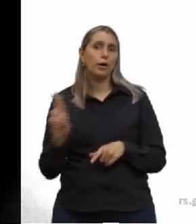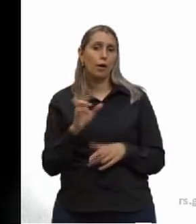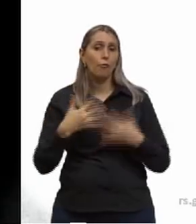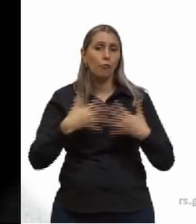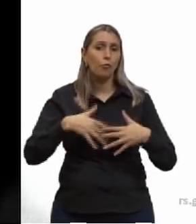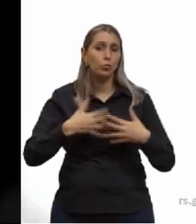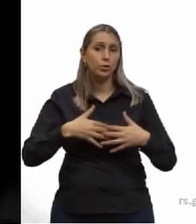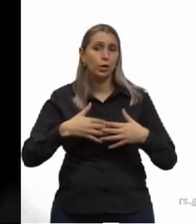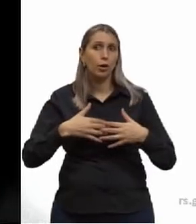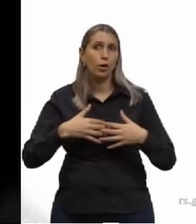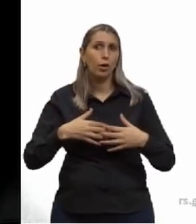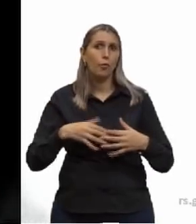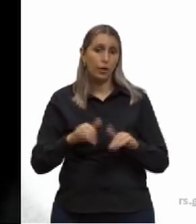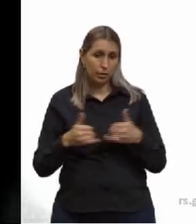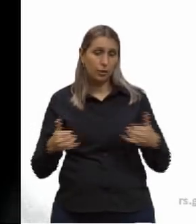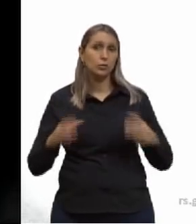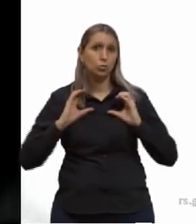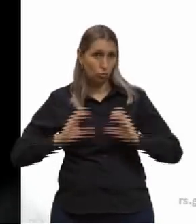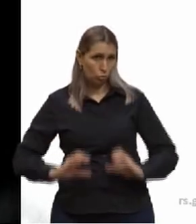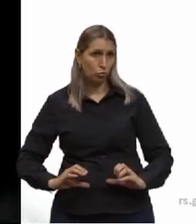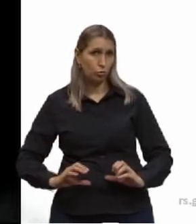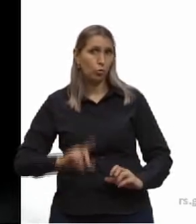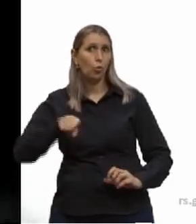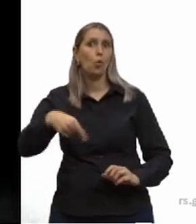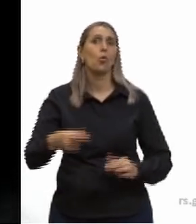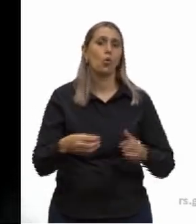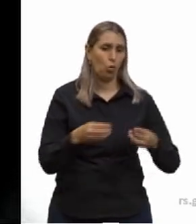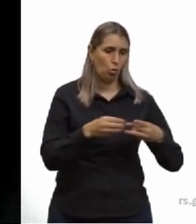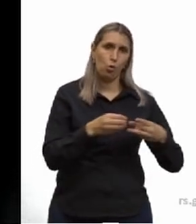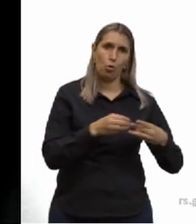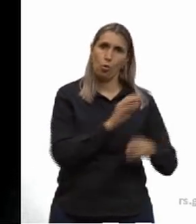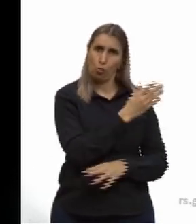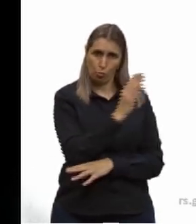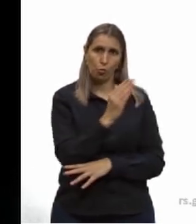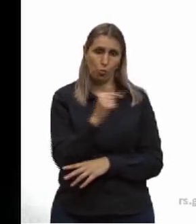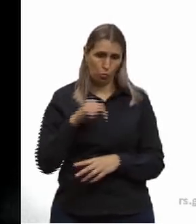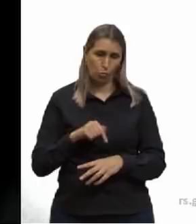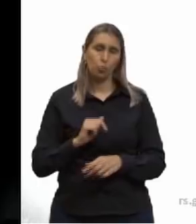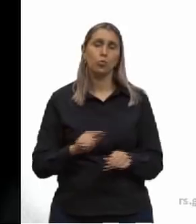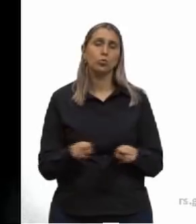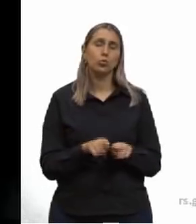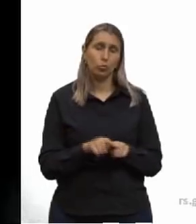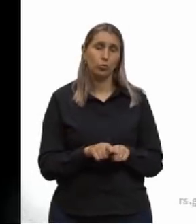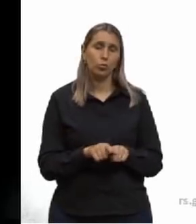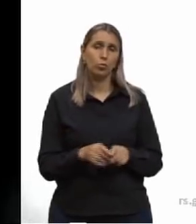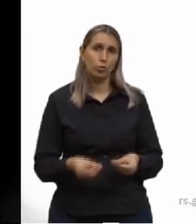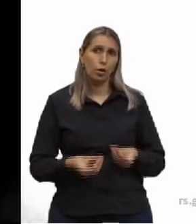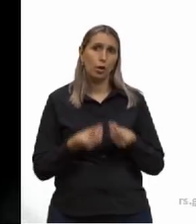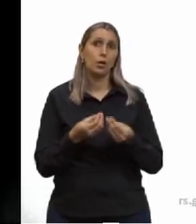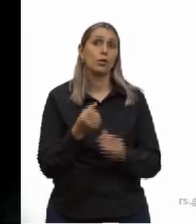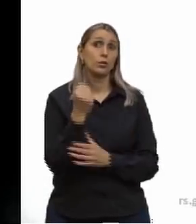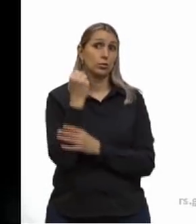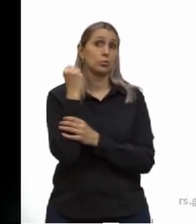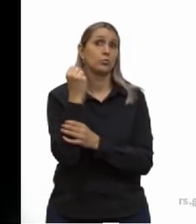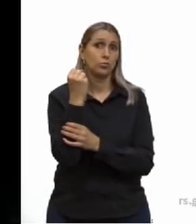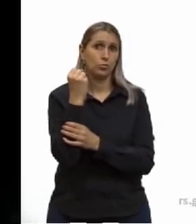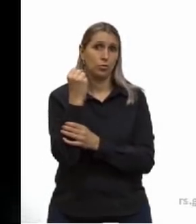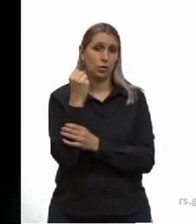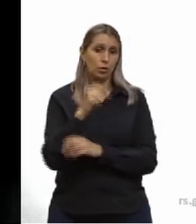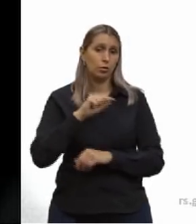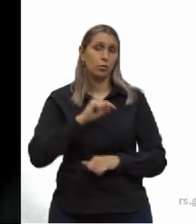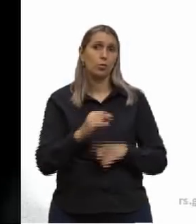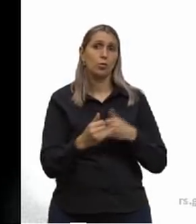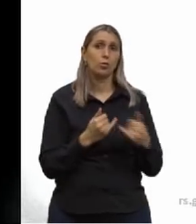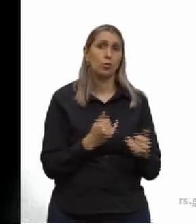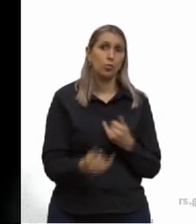pensar também em outras células, como, por exemplo, uma célula vegetal, eles também servem de sustentação, dando o